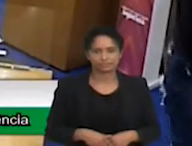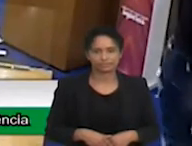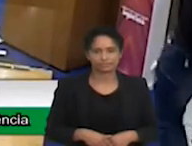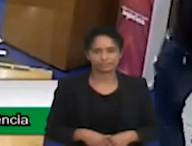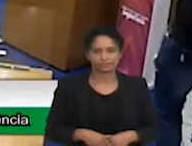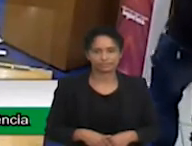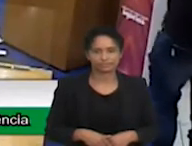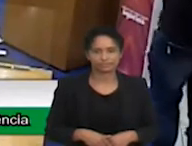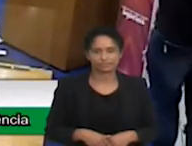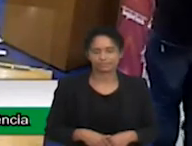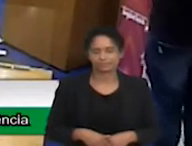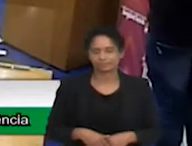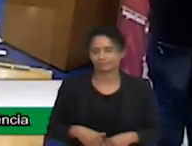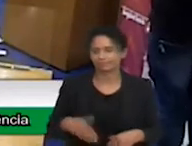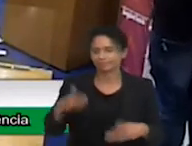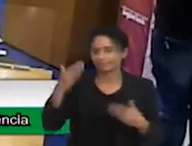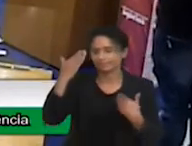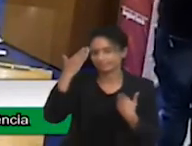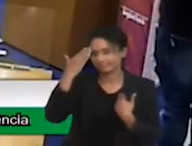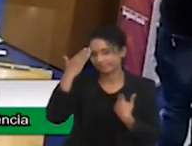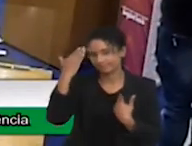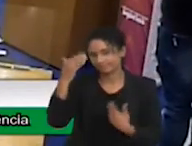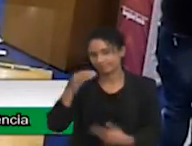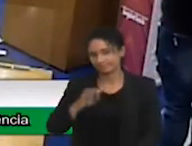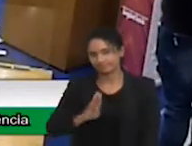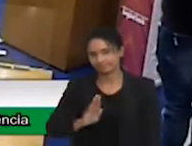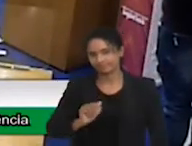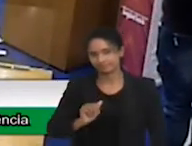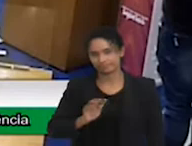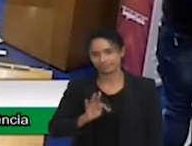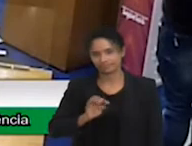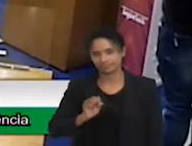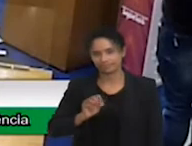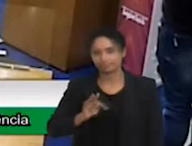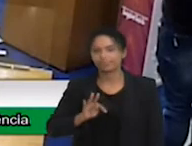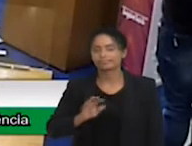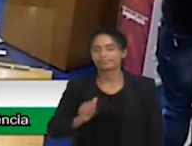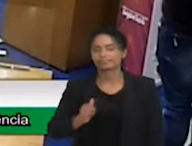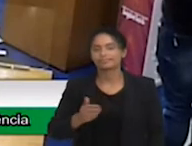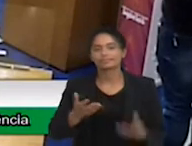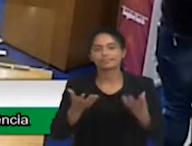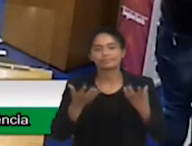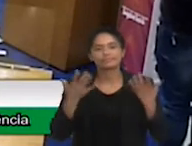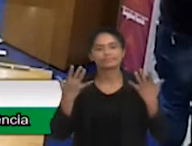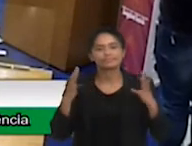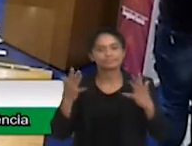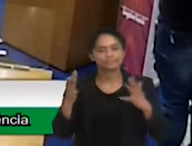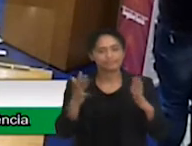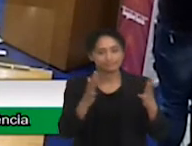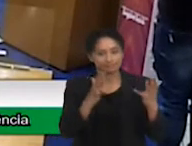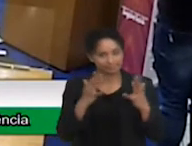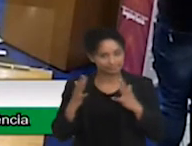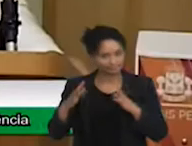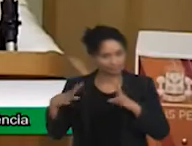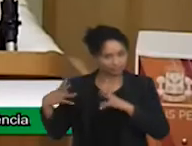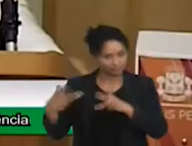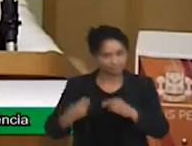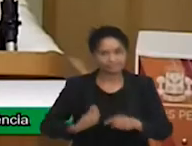Obrigada, Batista. Quero parabenizar a todos os presentes e